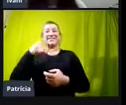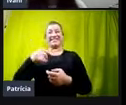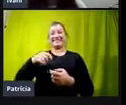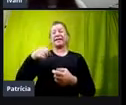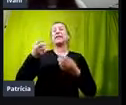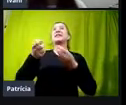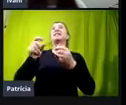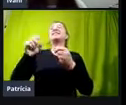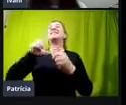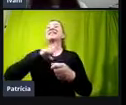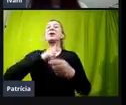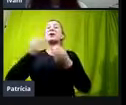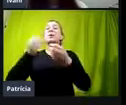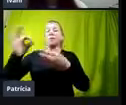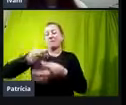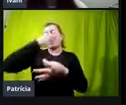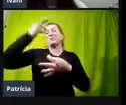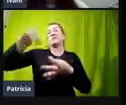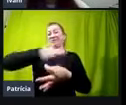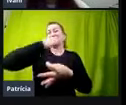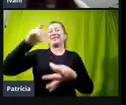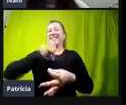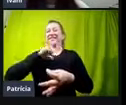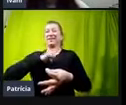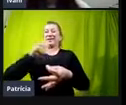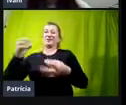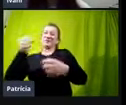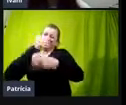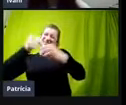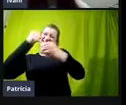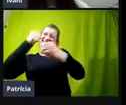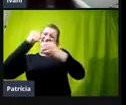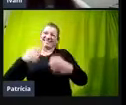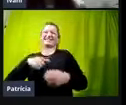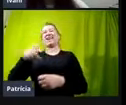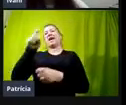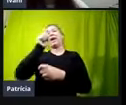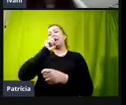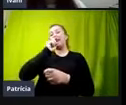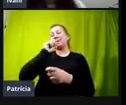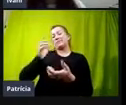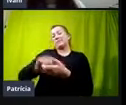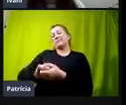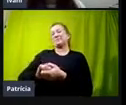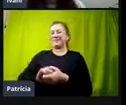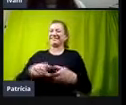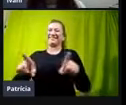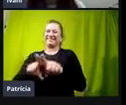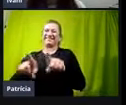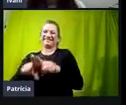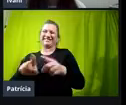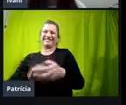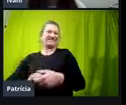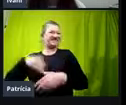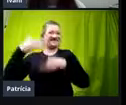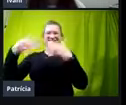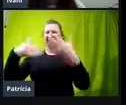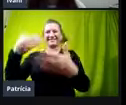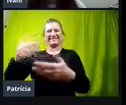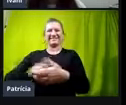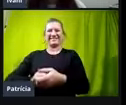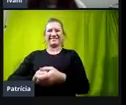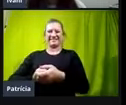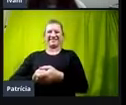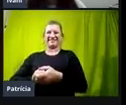tem como fazer, tem como, né, meu pai corta coisa, enfim, assim, são seus ascensores,